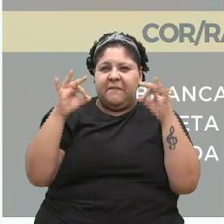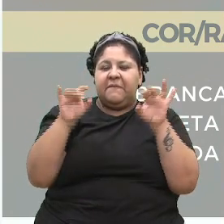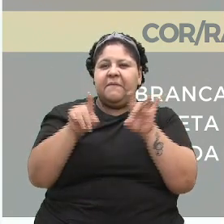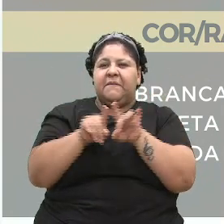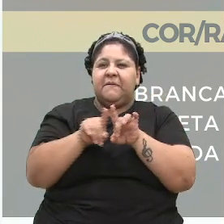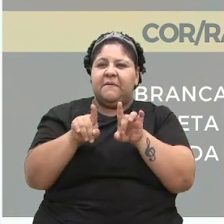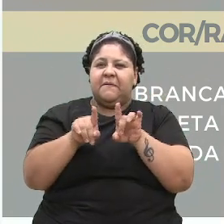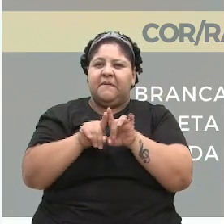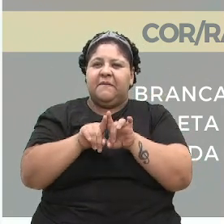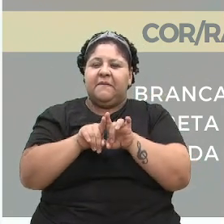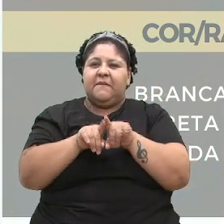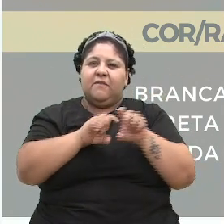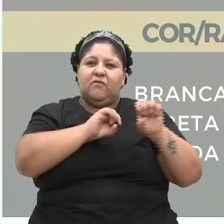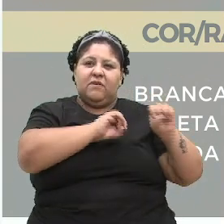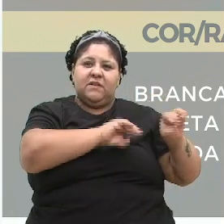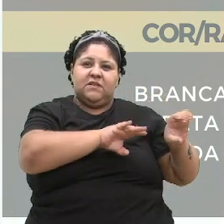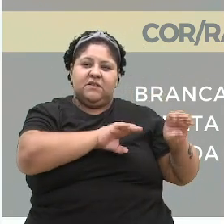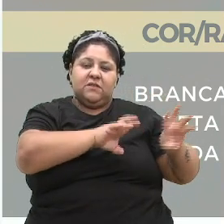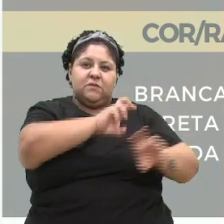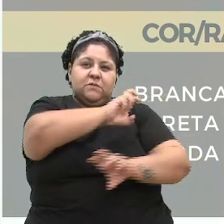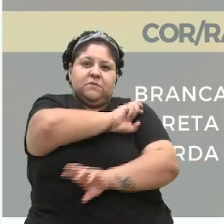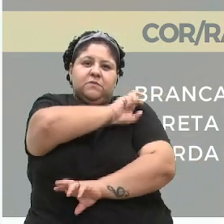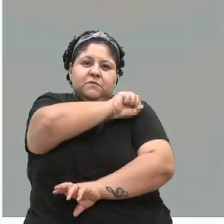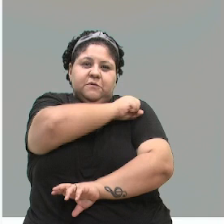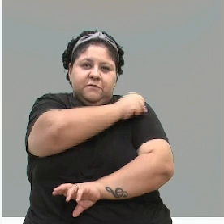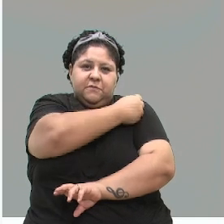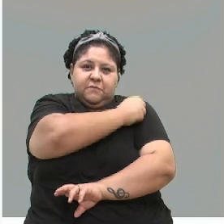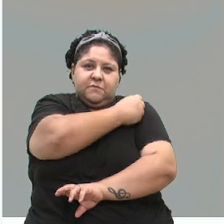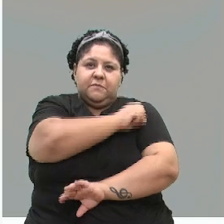do ensino fundamental à escolaridade.